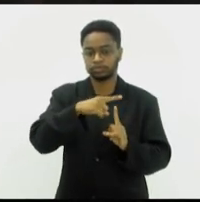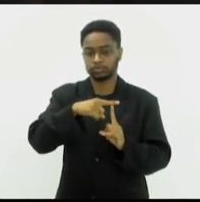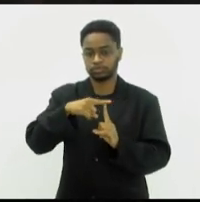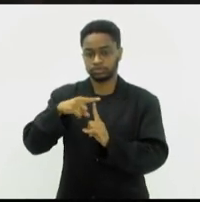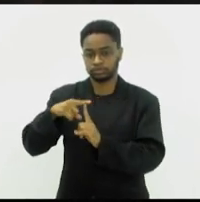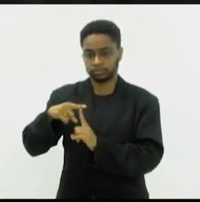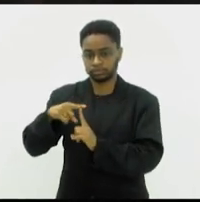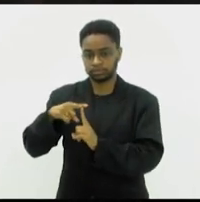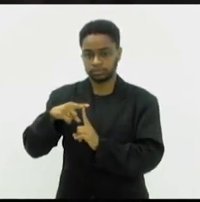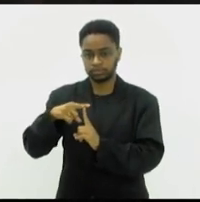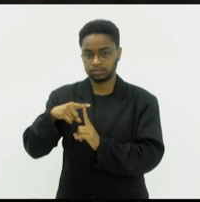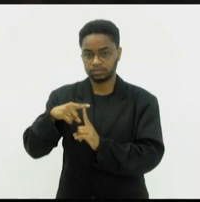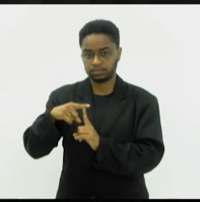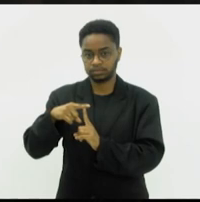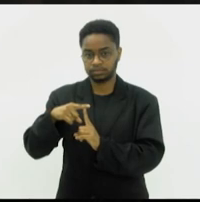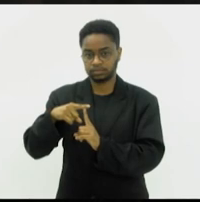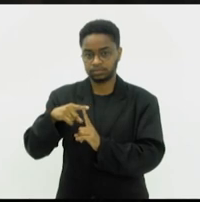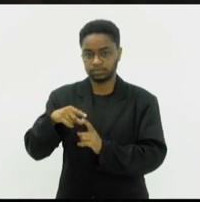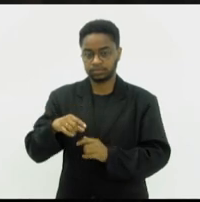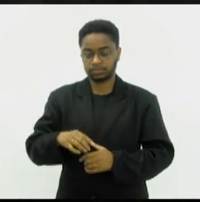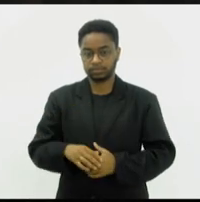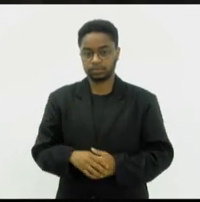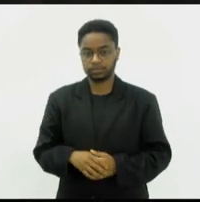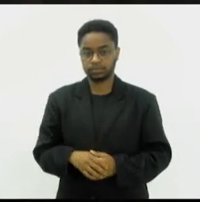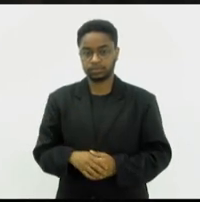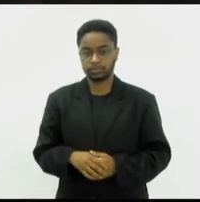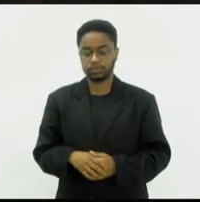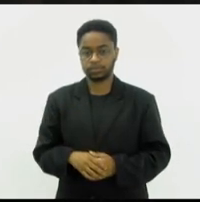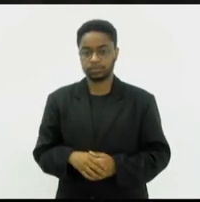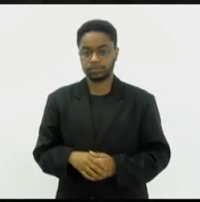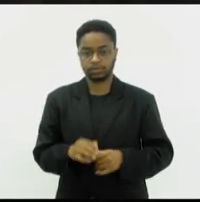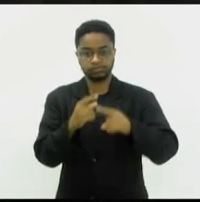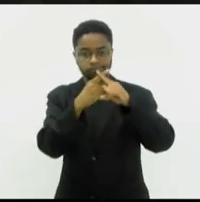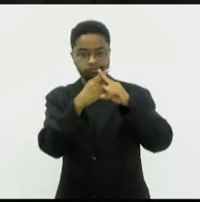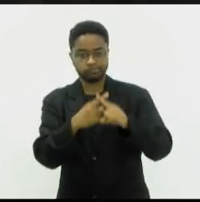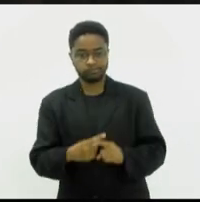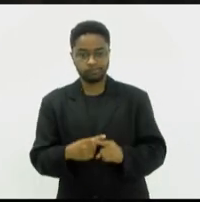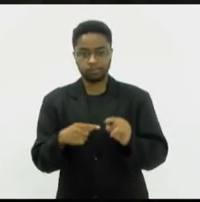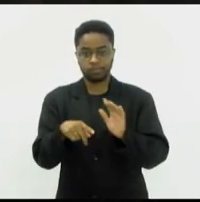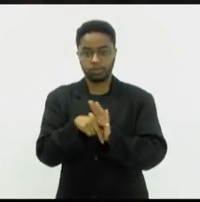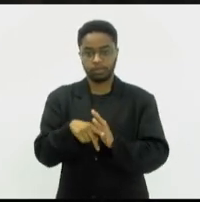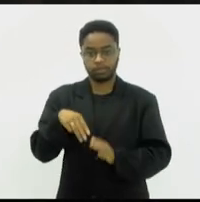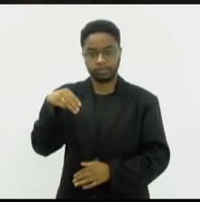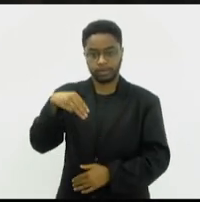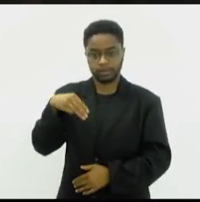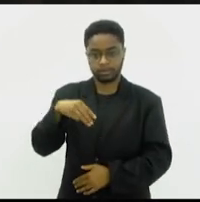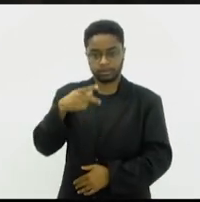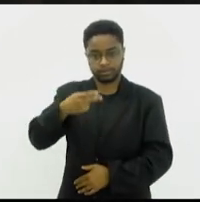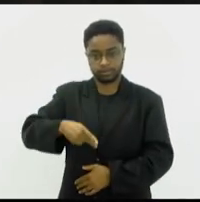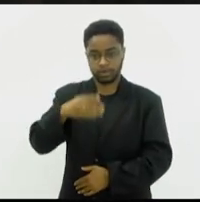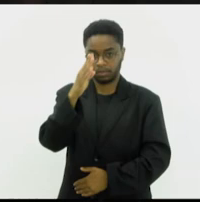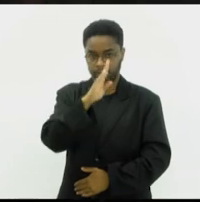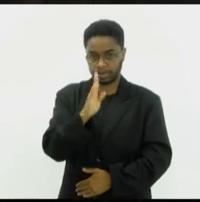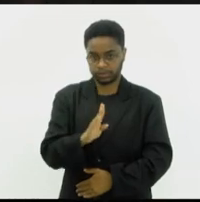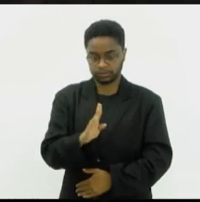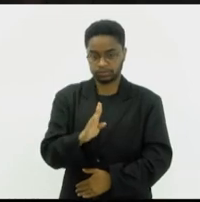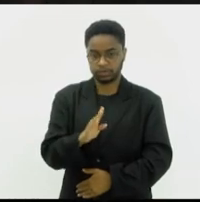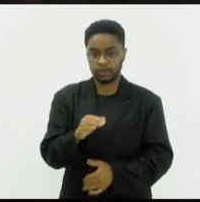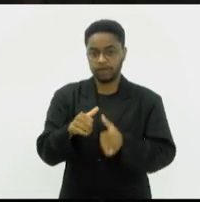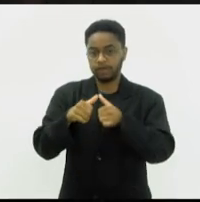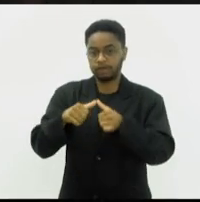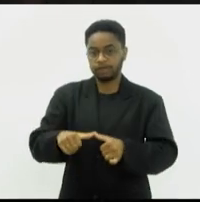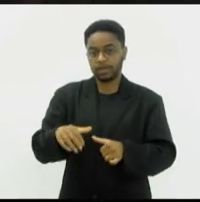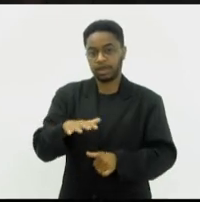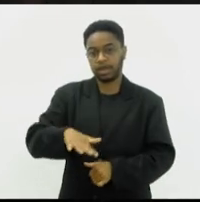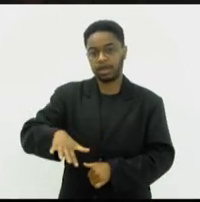das competições de matemática no Brasil inteiro. Ficarão hospedados ali na